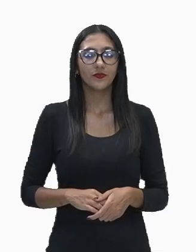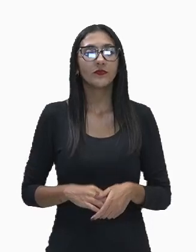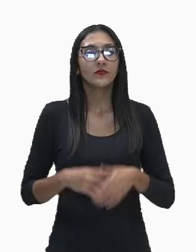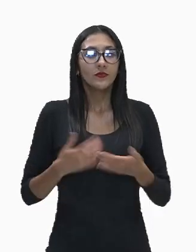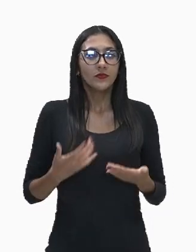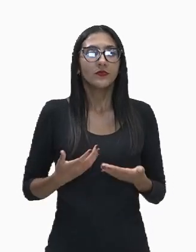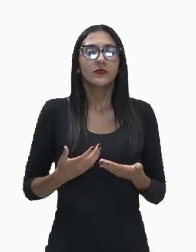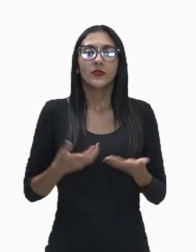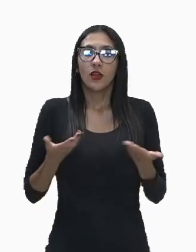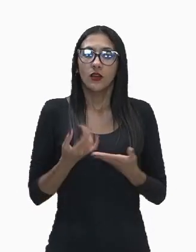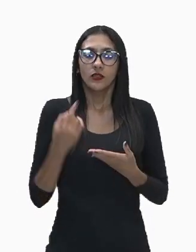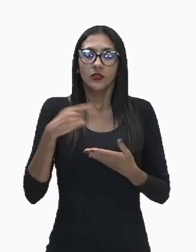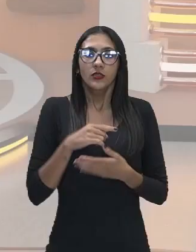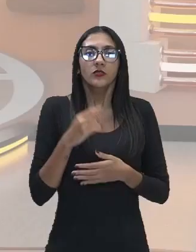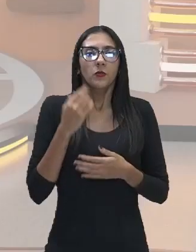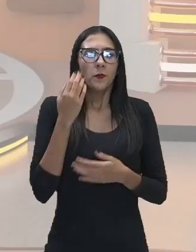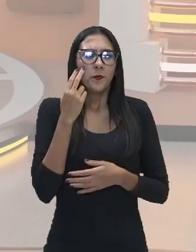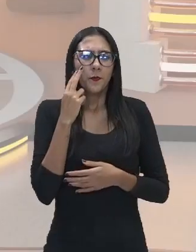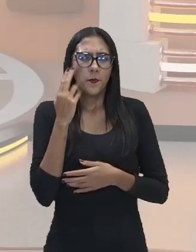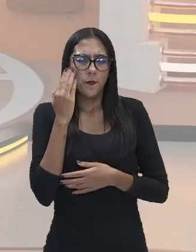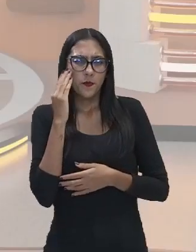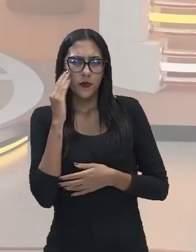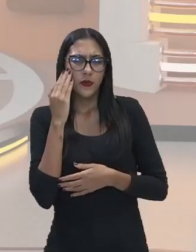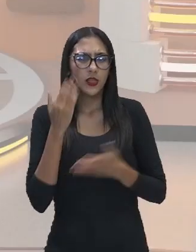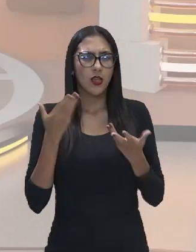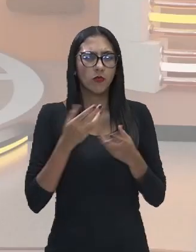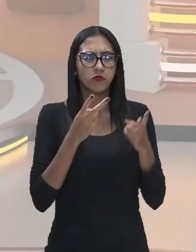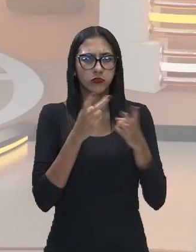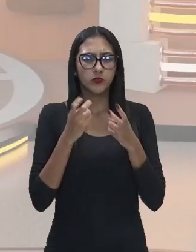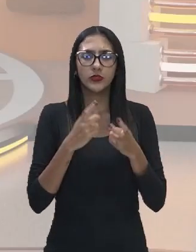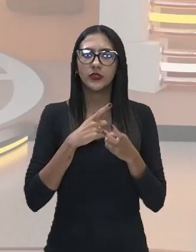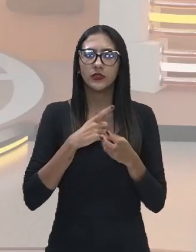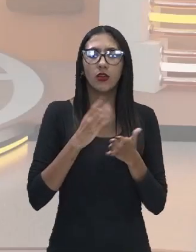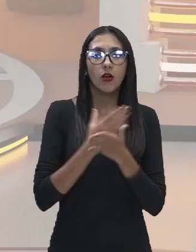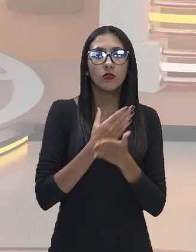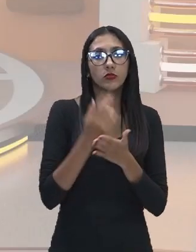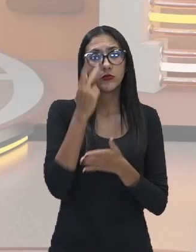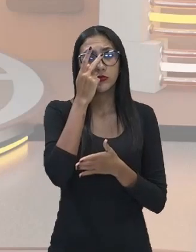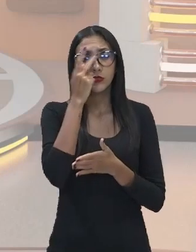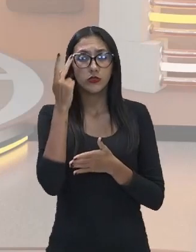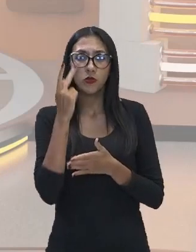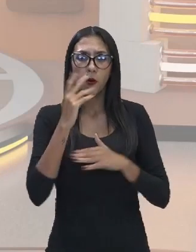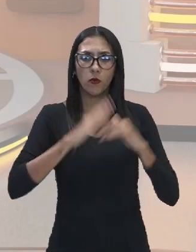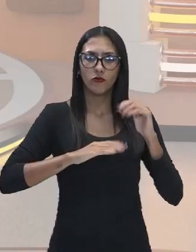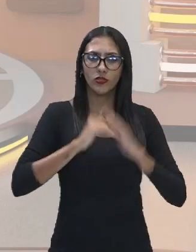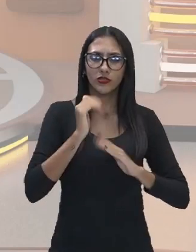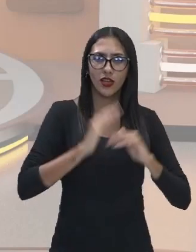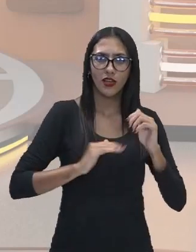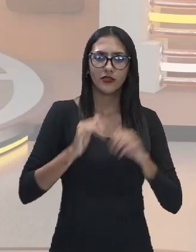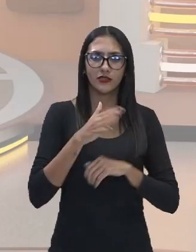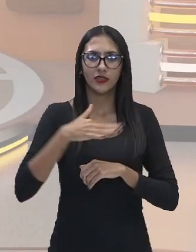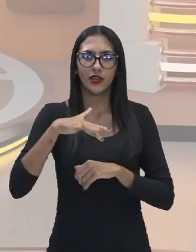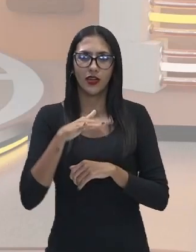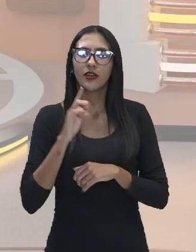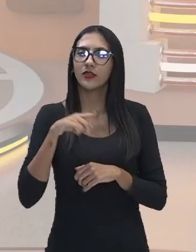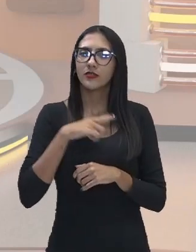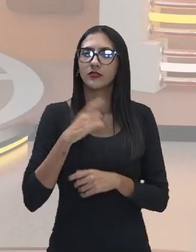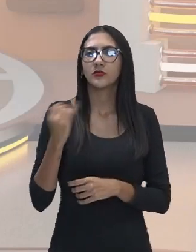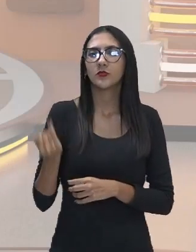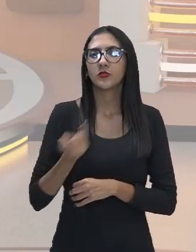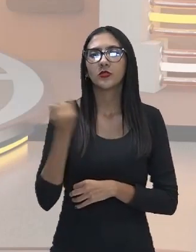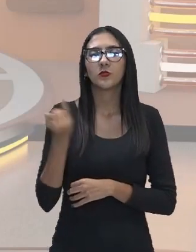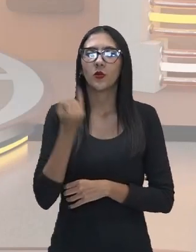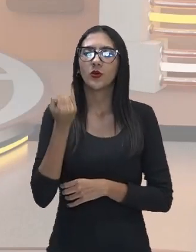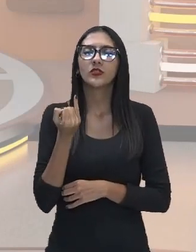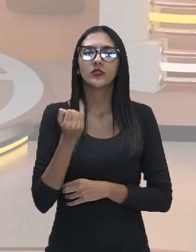que há uma classe de trabalhadores digamos assim que é muito importante nesse processo aí para